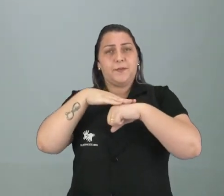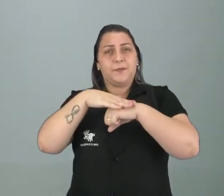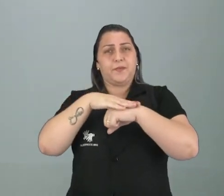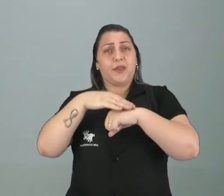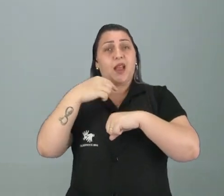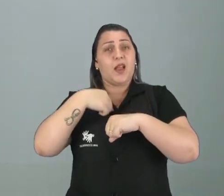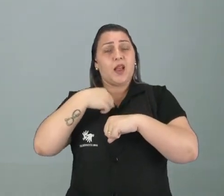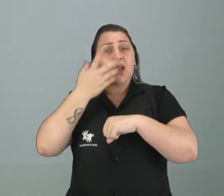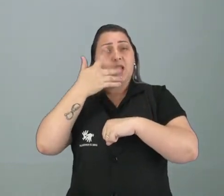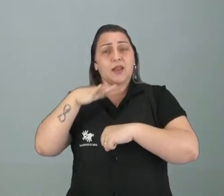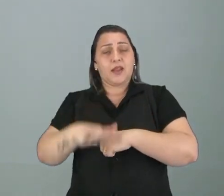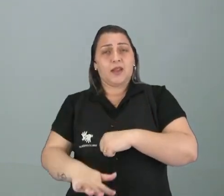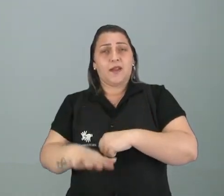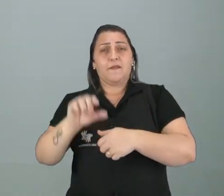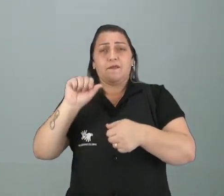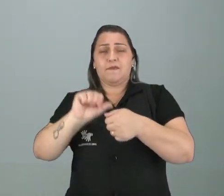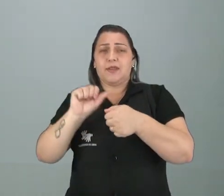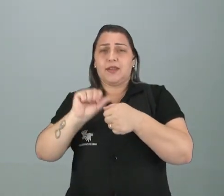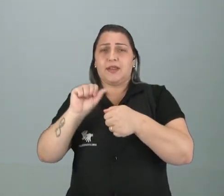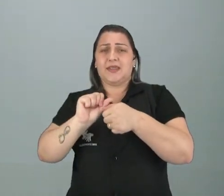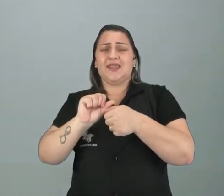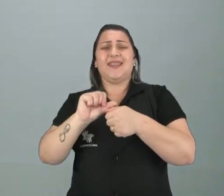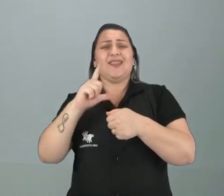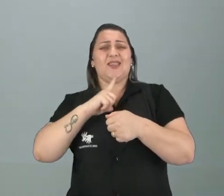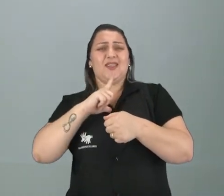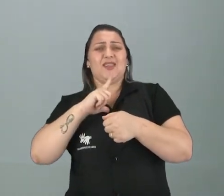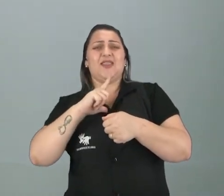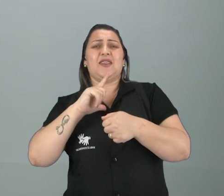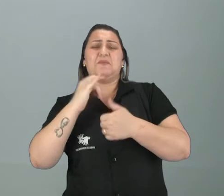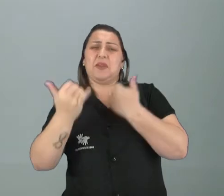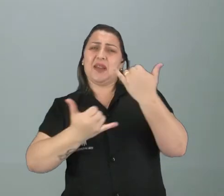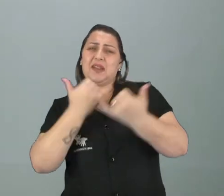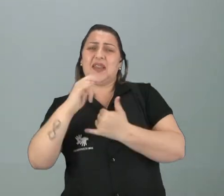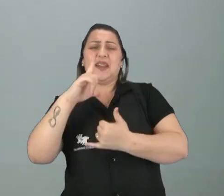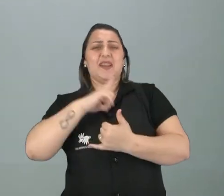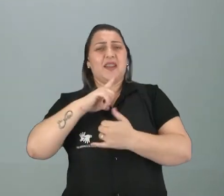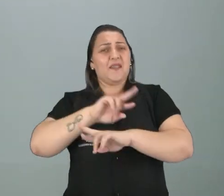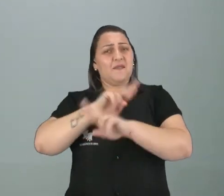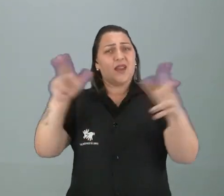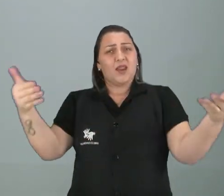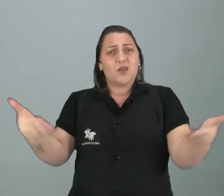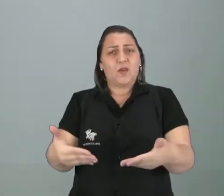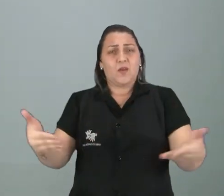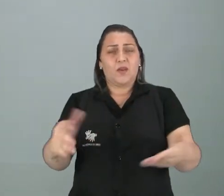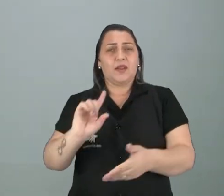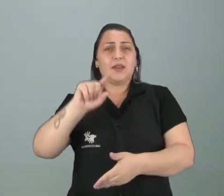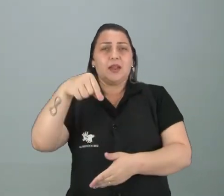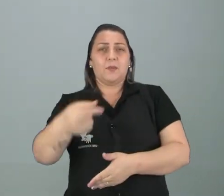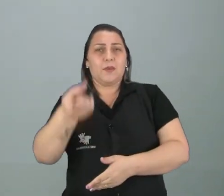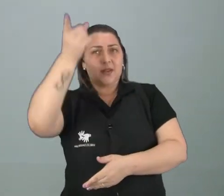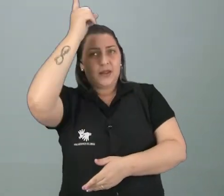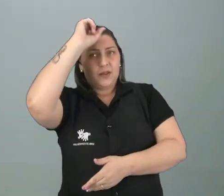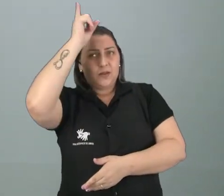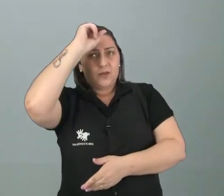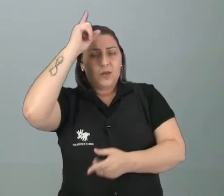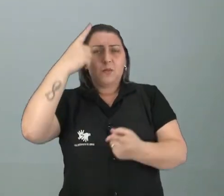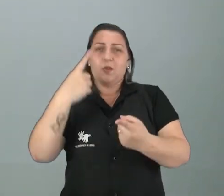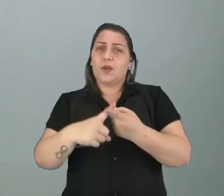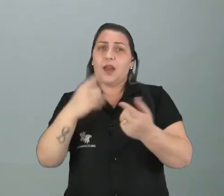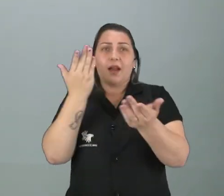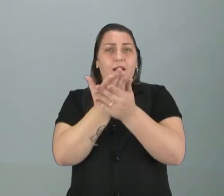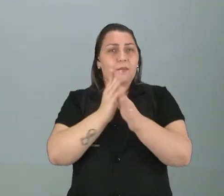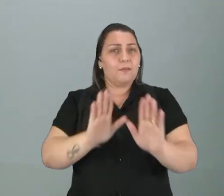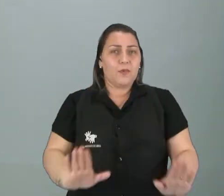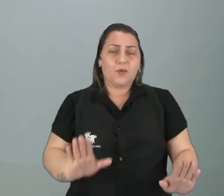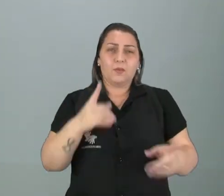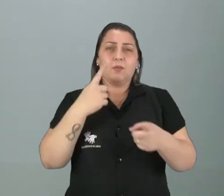ah, quando a era criança, nós fazíamos isso, tinha aquilo, tinha aquilo outro. E aí, depois, eu já era adulto, pensando, por que que não faz mais, né?